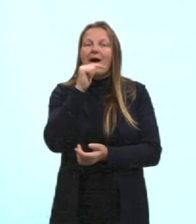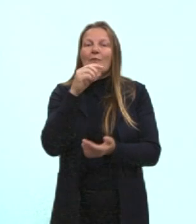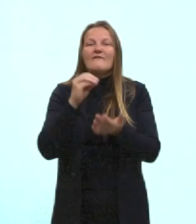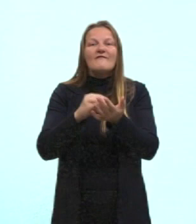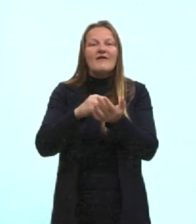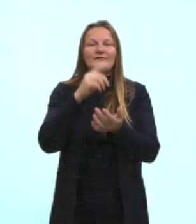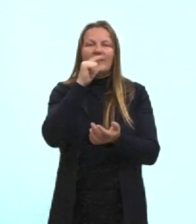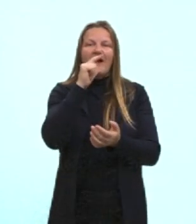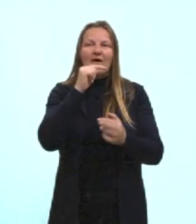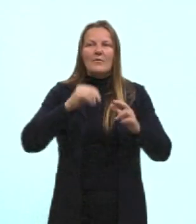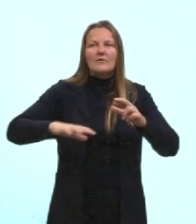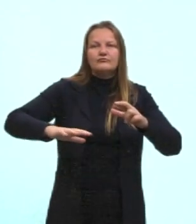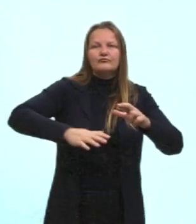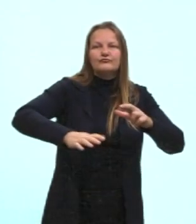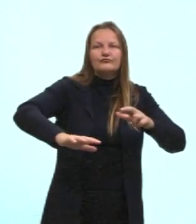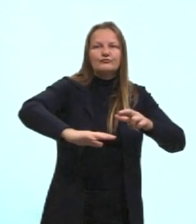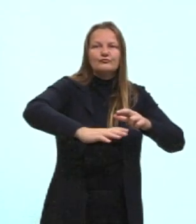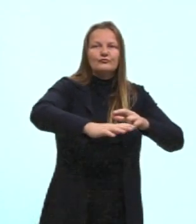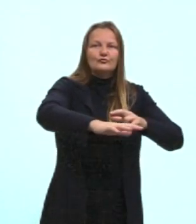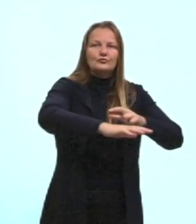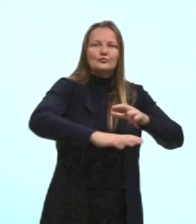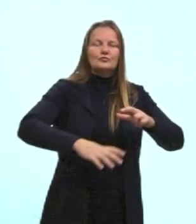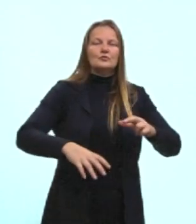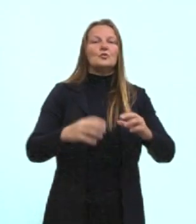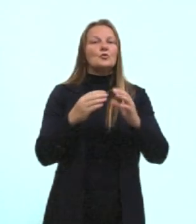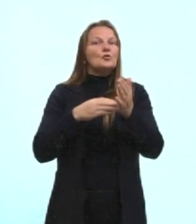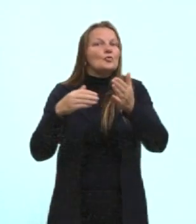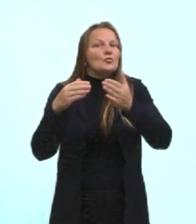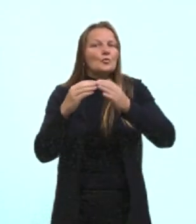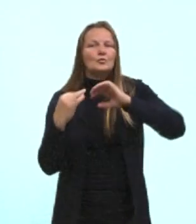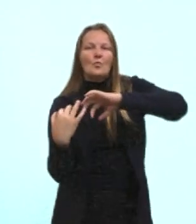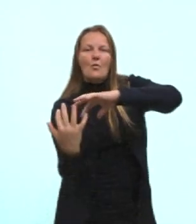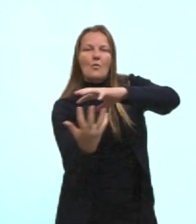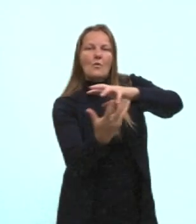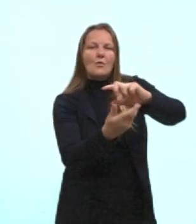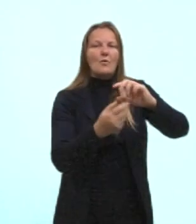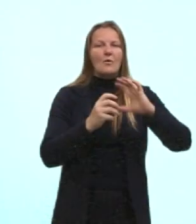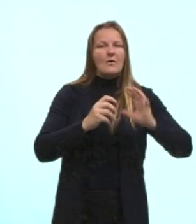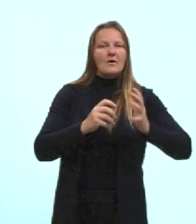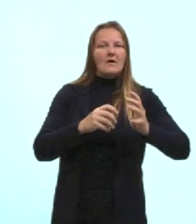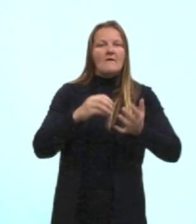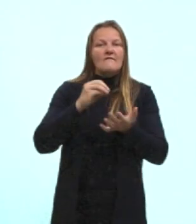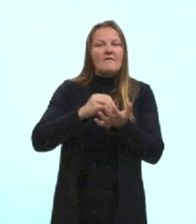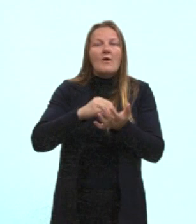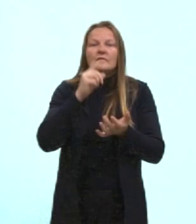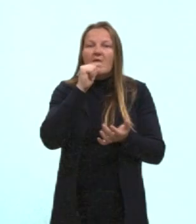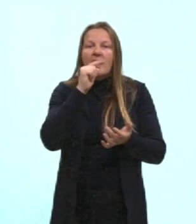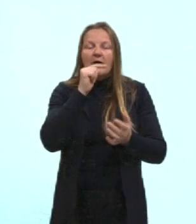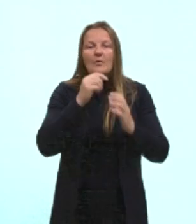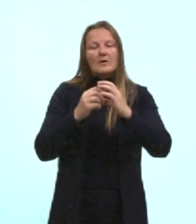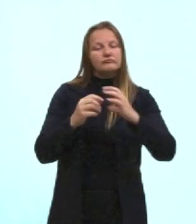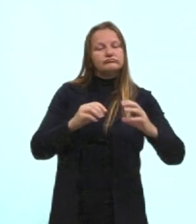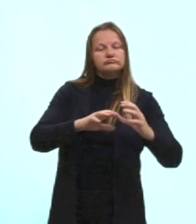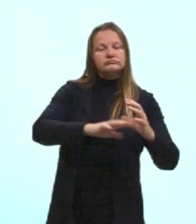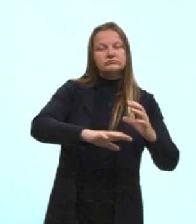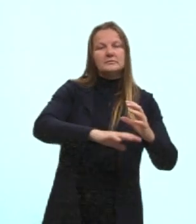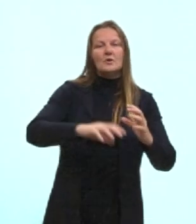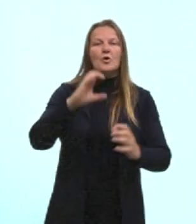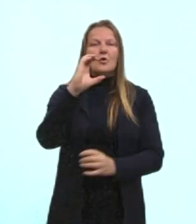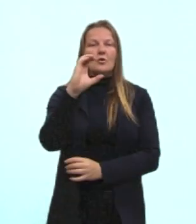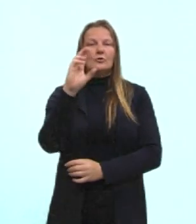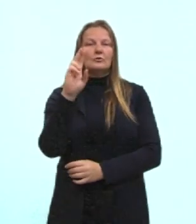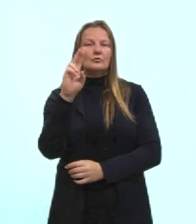água que irriga o Oriente Médio vem justamente dessa região aqui, onde nós temos os curdos, né. Nós vimos na aula lá